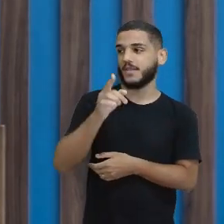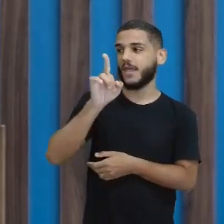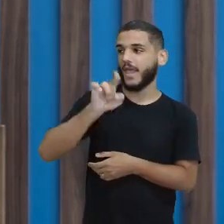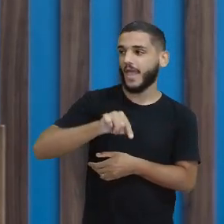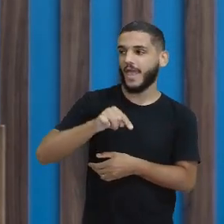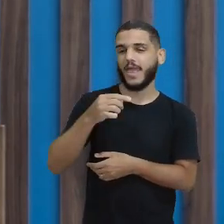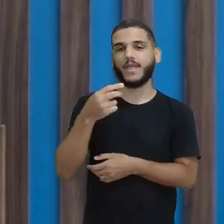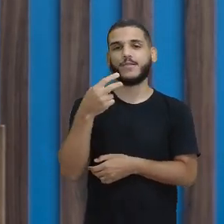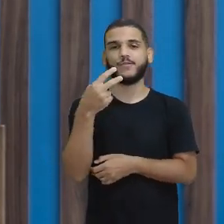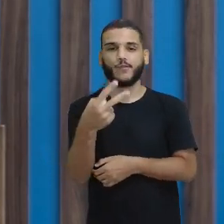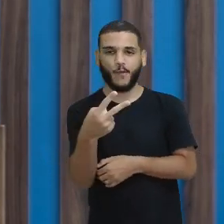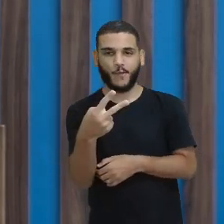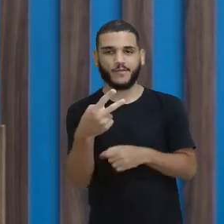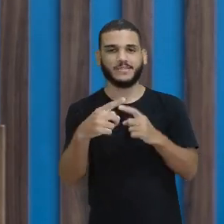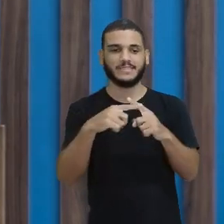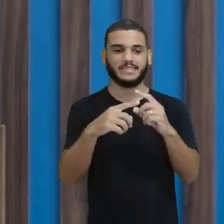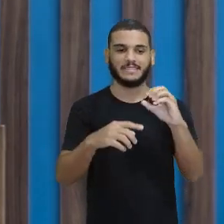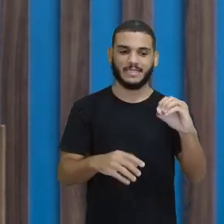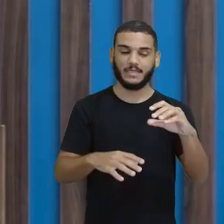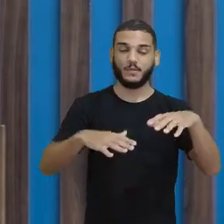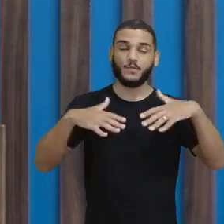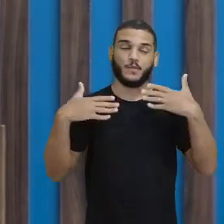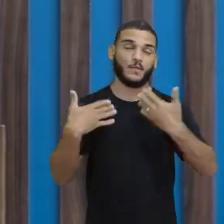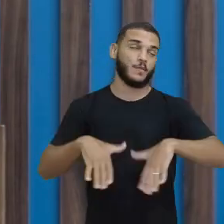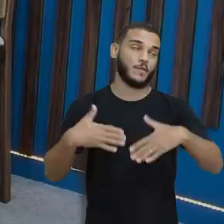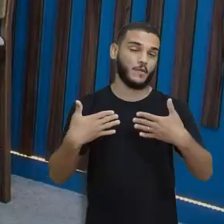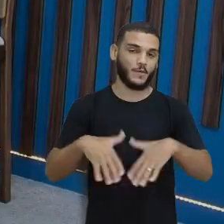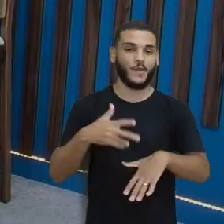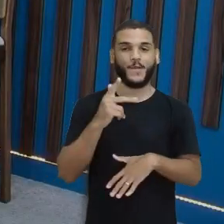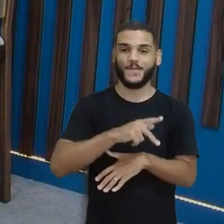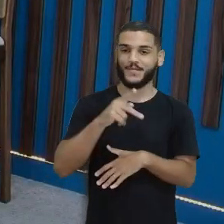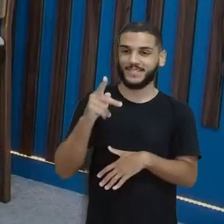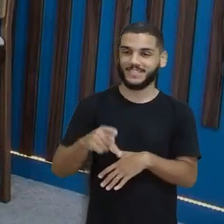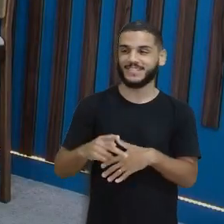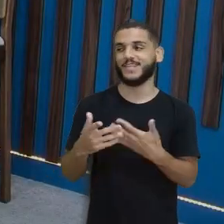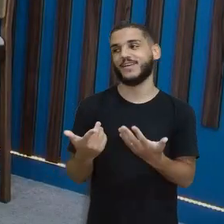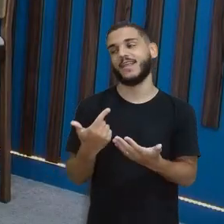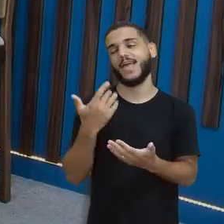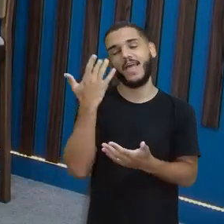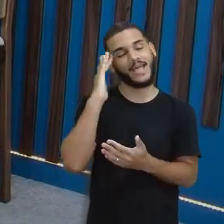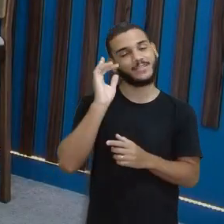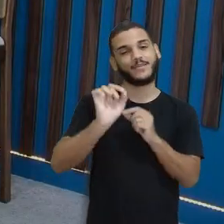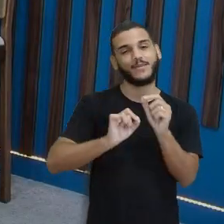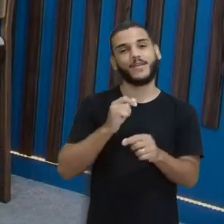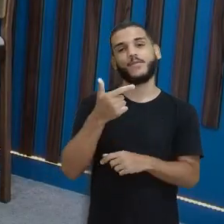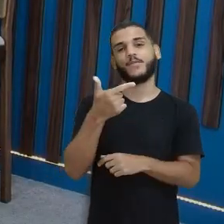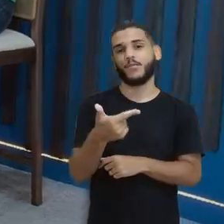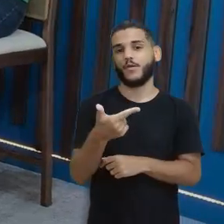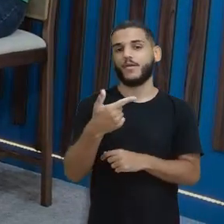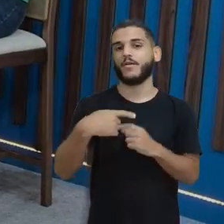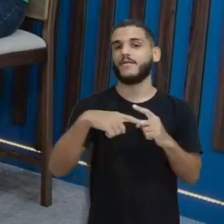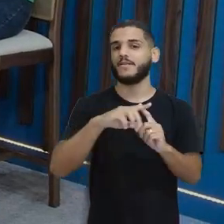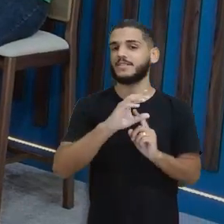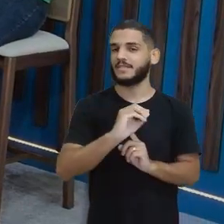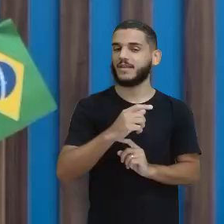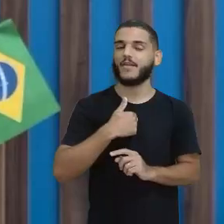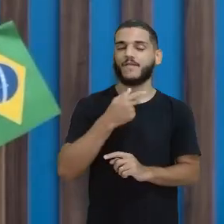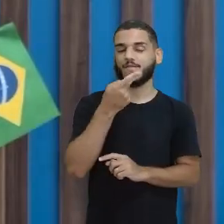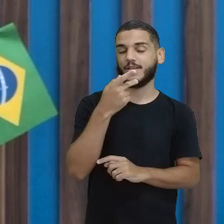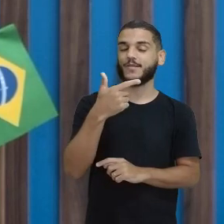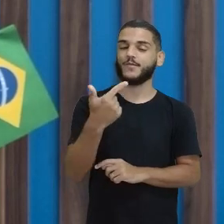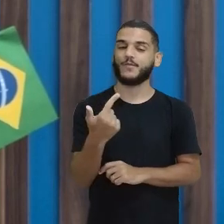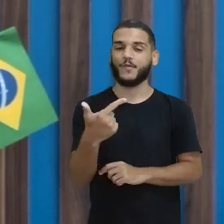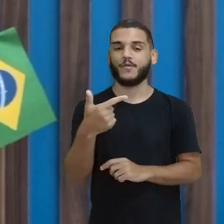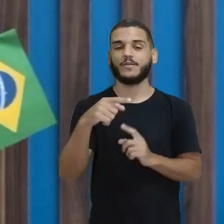2 a 0. 2 a 0. Olha aí, professora Cátia disse que é de 2 a 0 hoje. Eu disse 2 a 1, professora